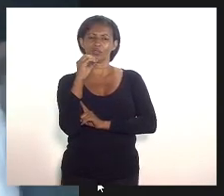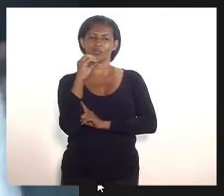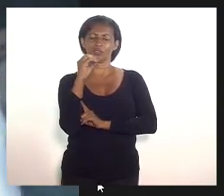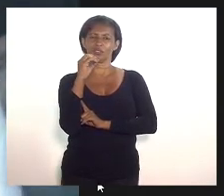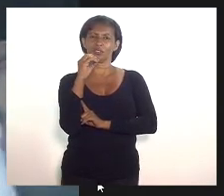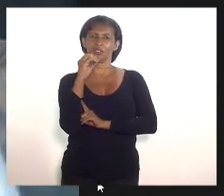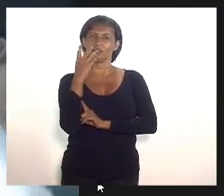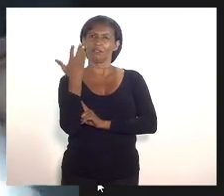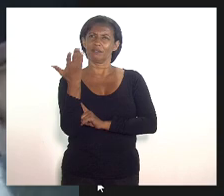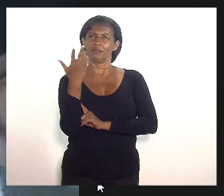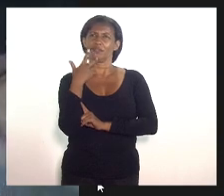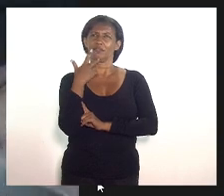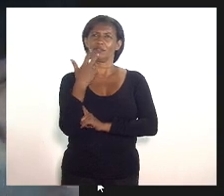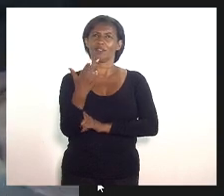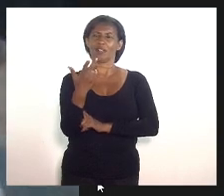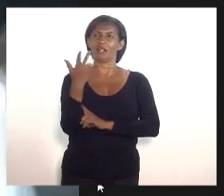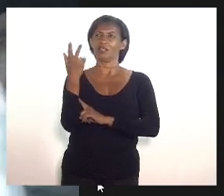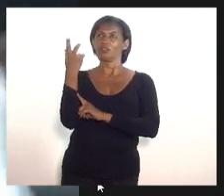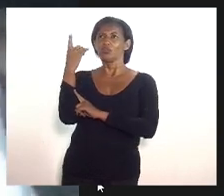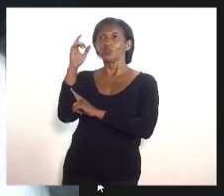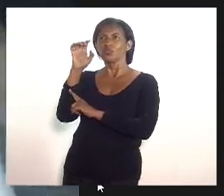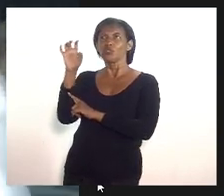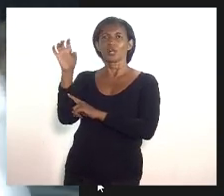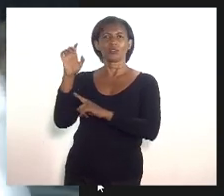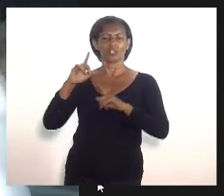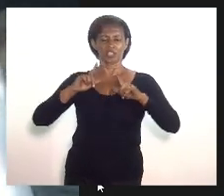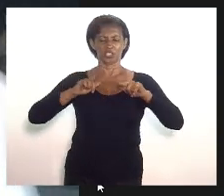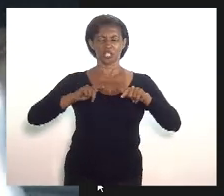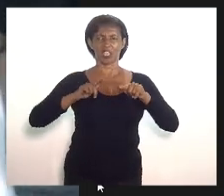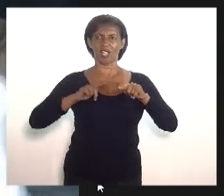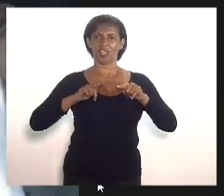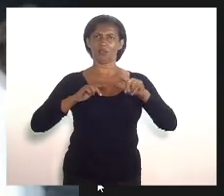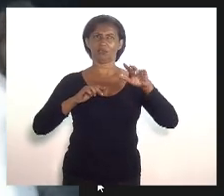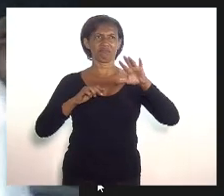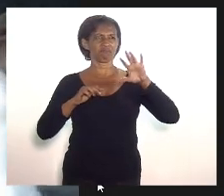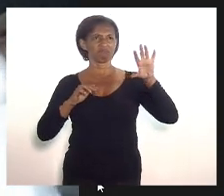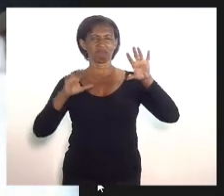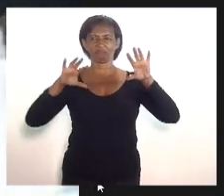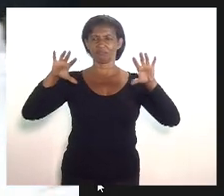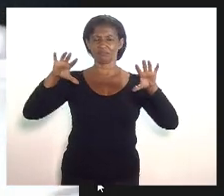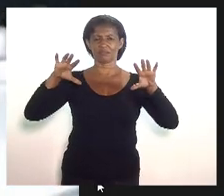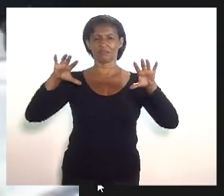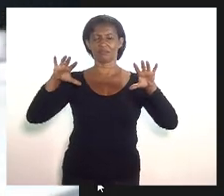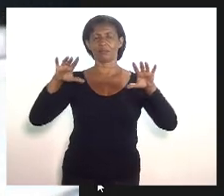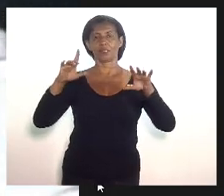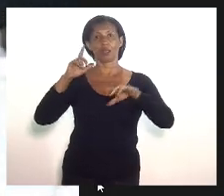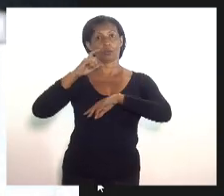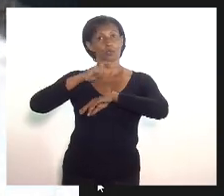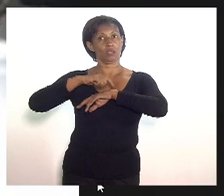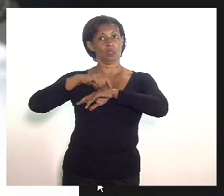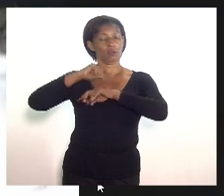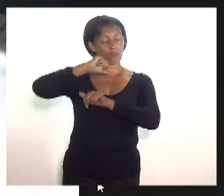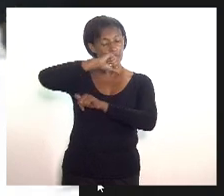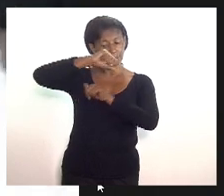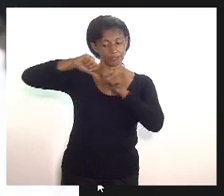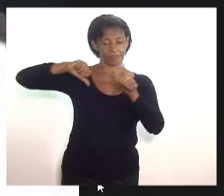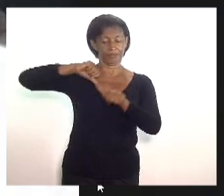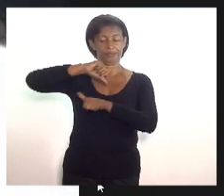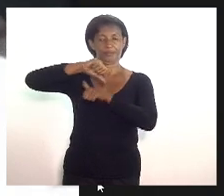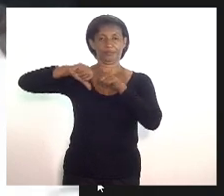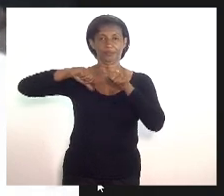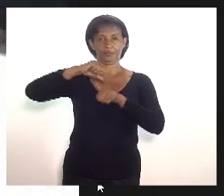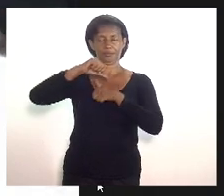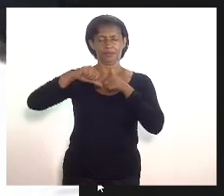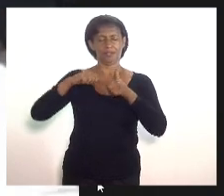publicamente os Estados Unidos e Israel então é sinal que os tempos estão mudando de fato mas